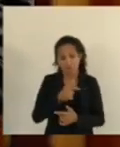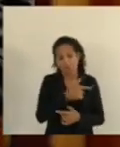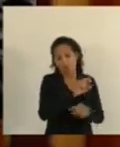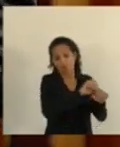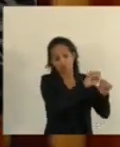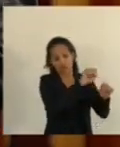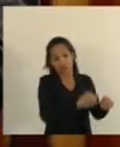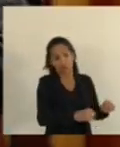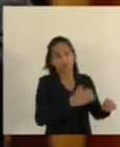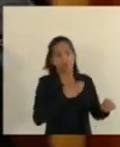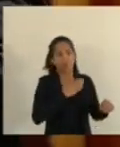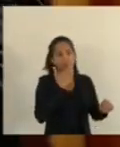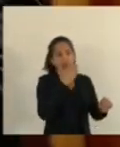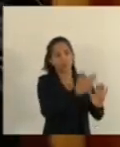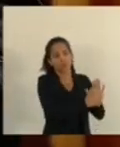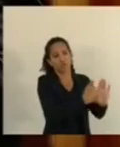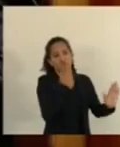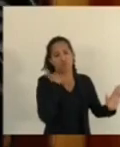o vossa ainda se retirasse